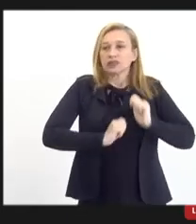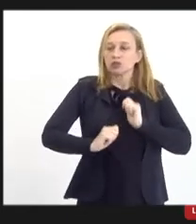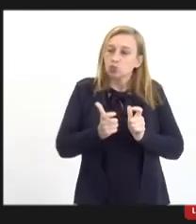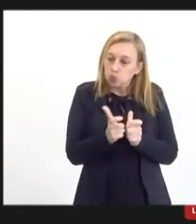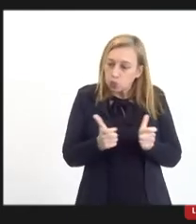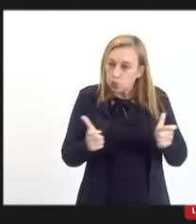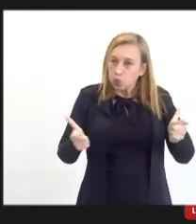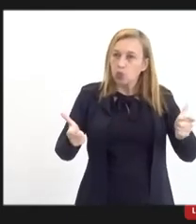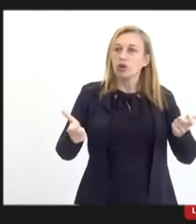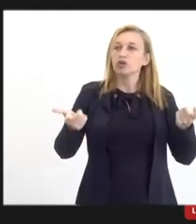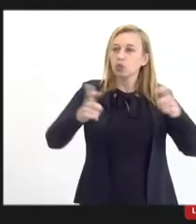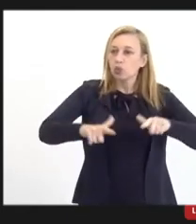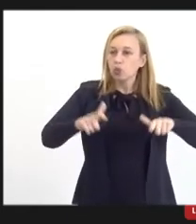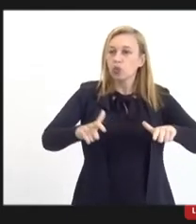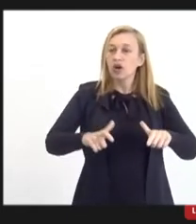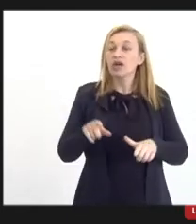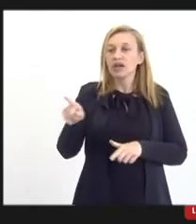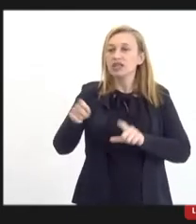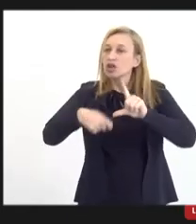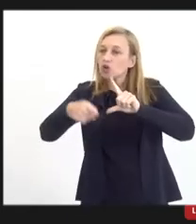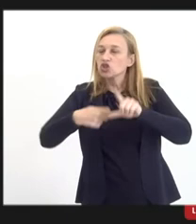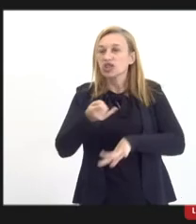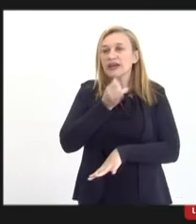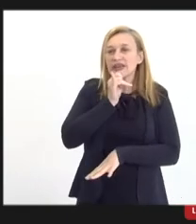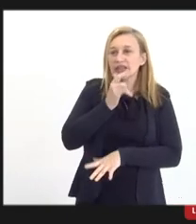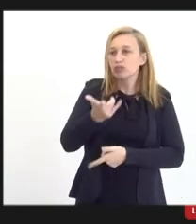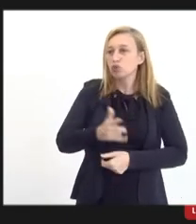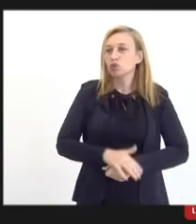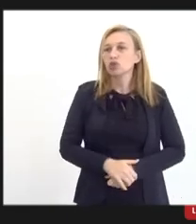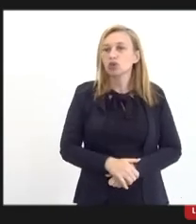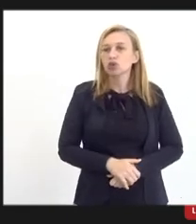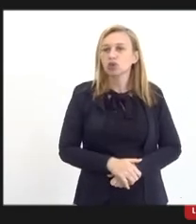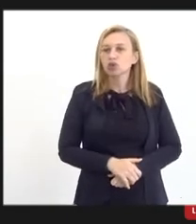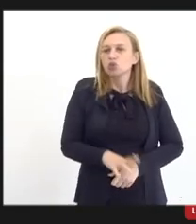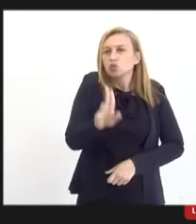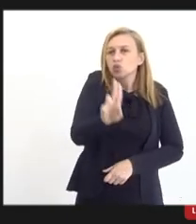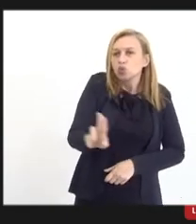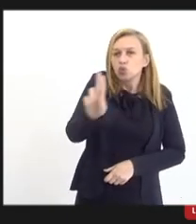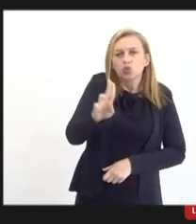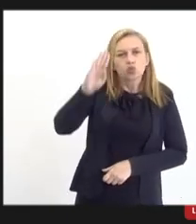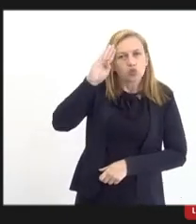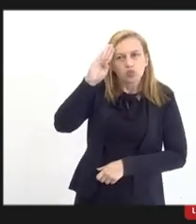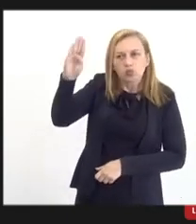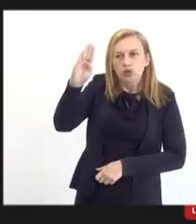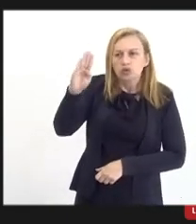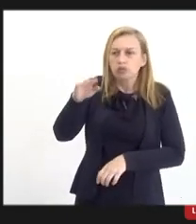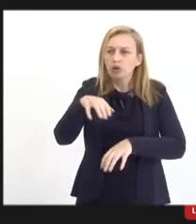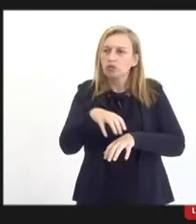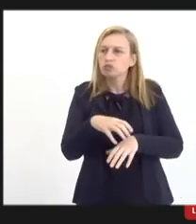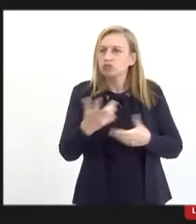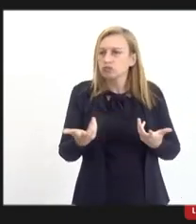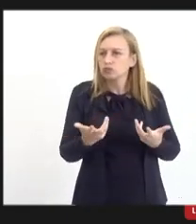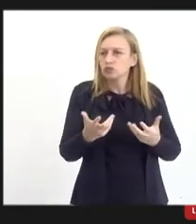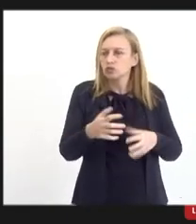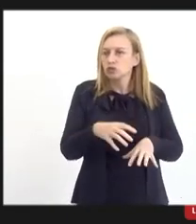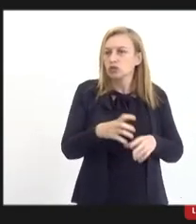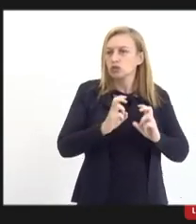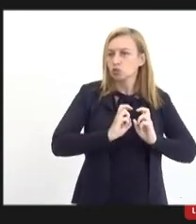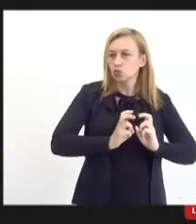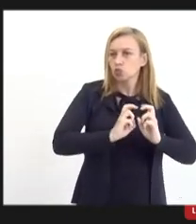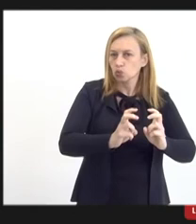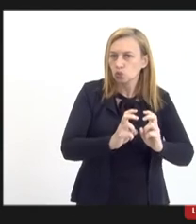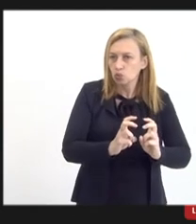crescimento. E essa logística, por exemplo, do uso, principalmente do transporte rodoviário,